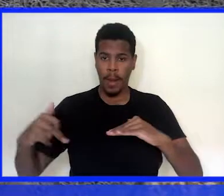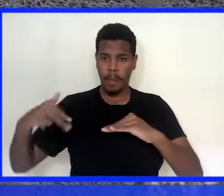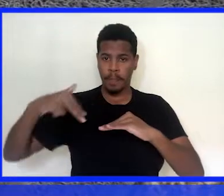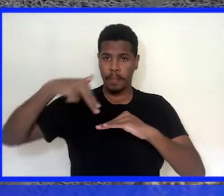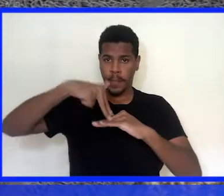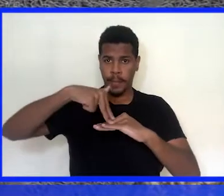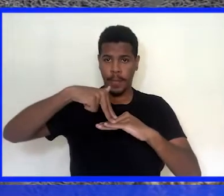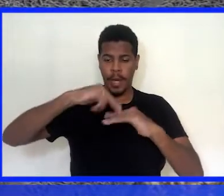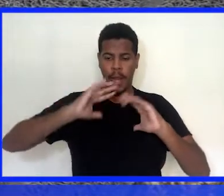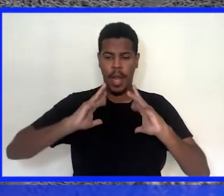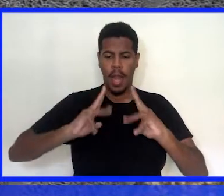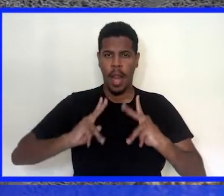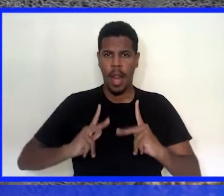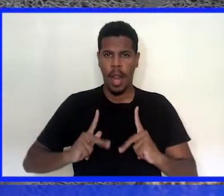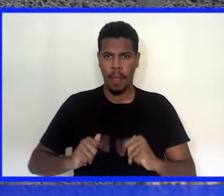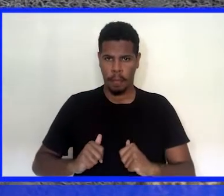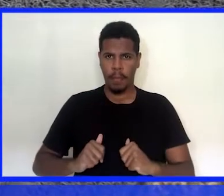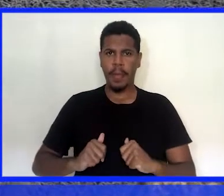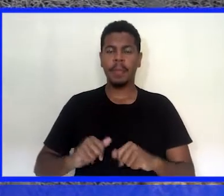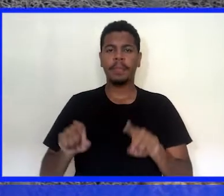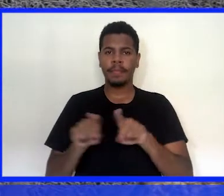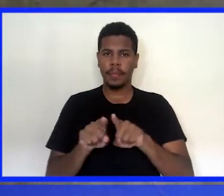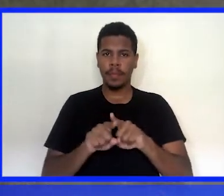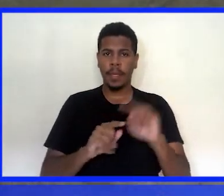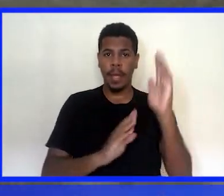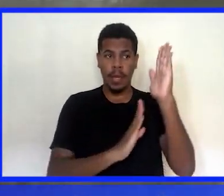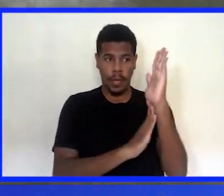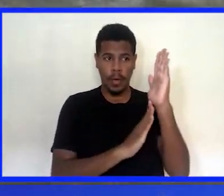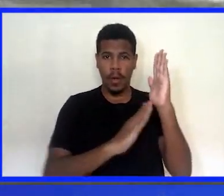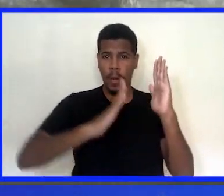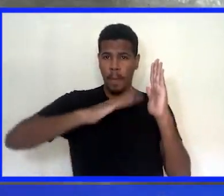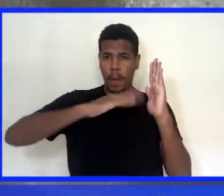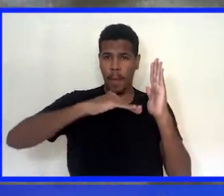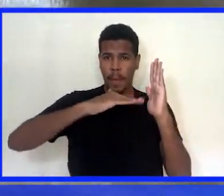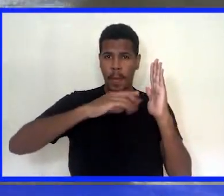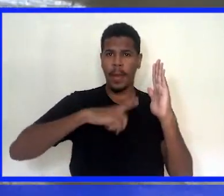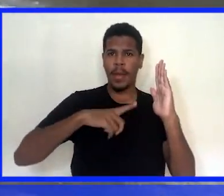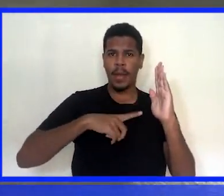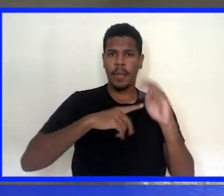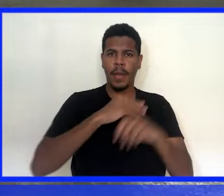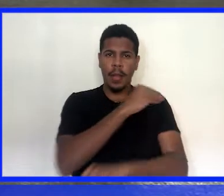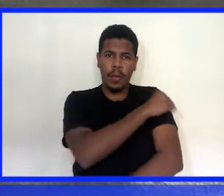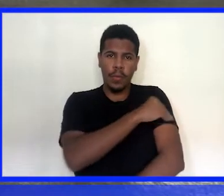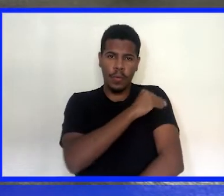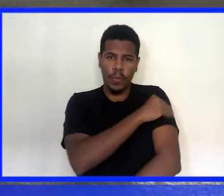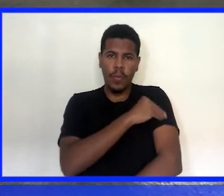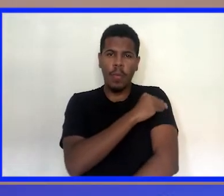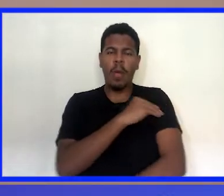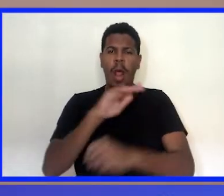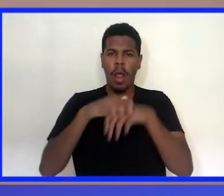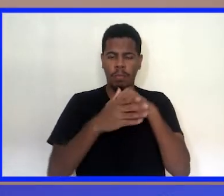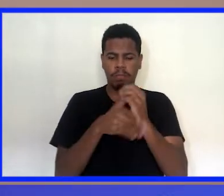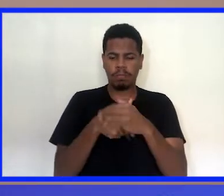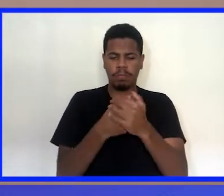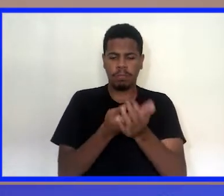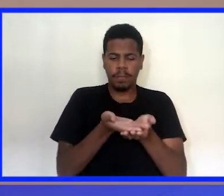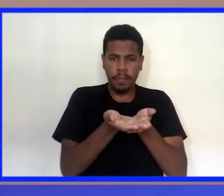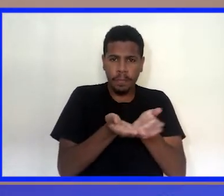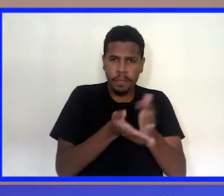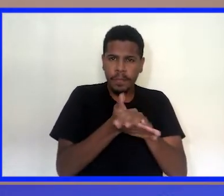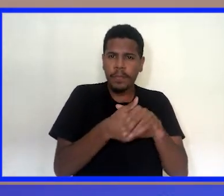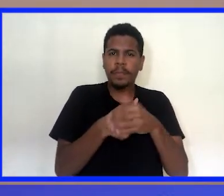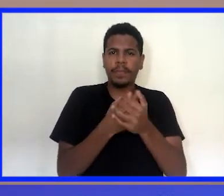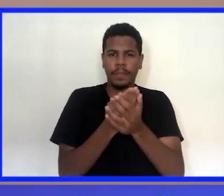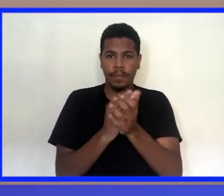sanitizantes logo na entrada, o dispenser de pedal de álcool gel, para que os alunos possam fazer a higienização das